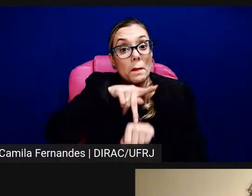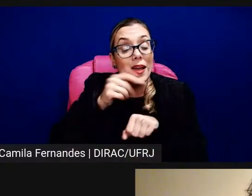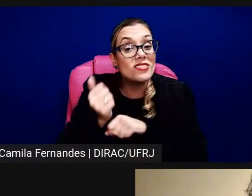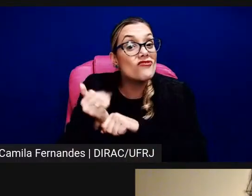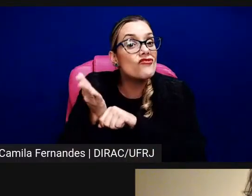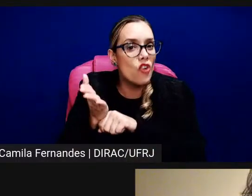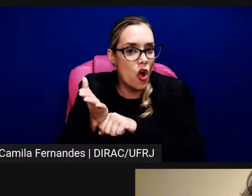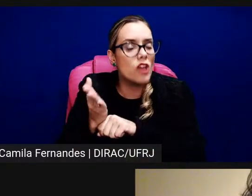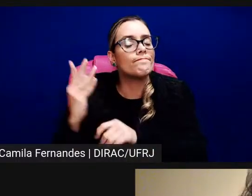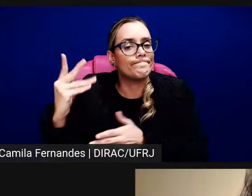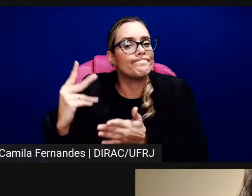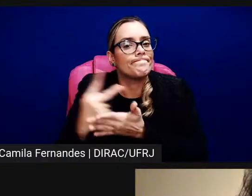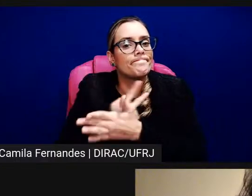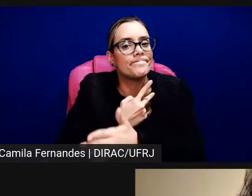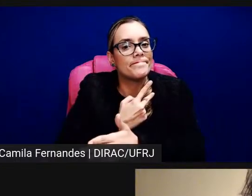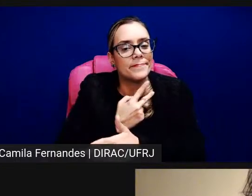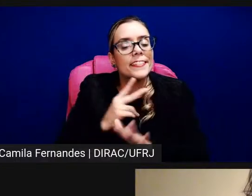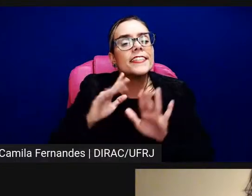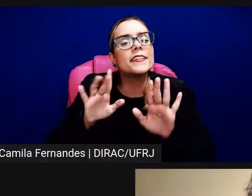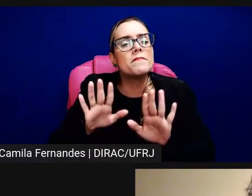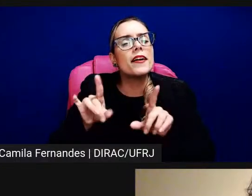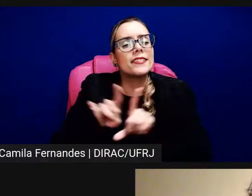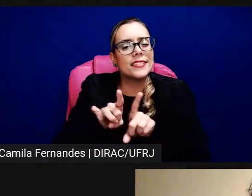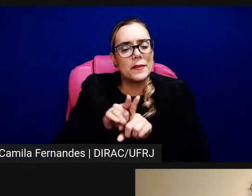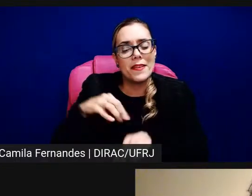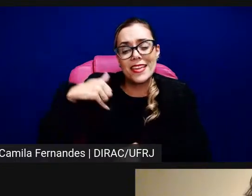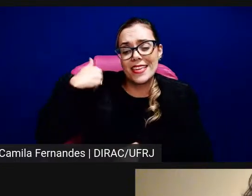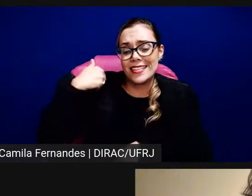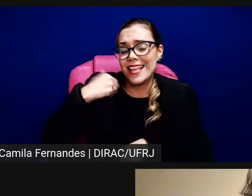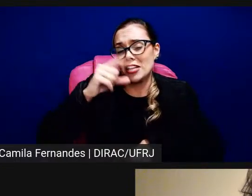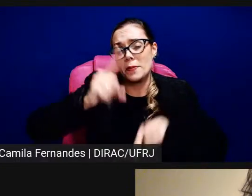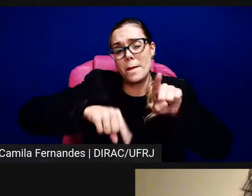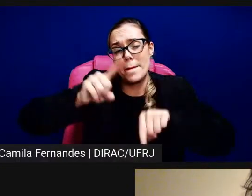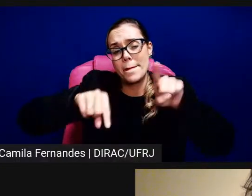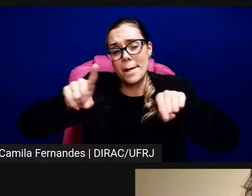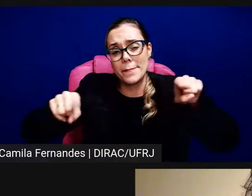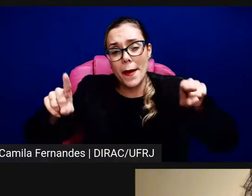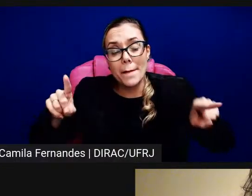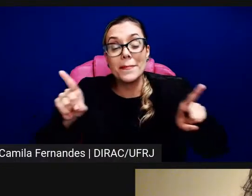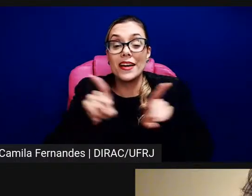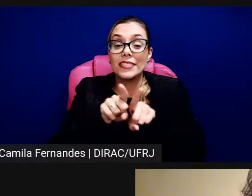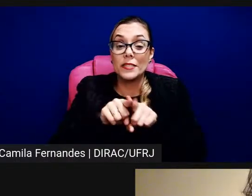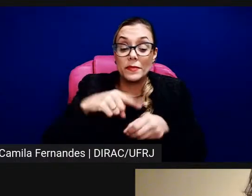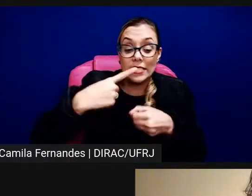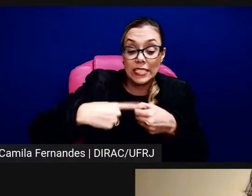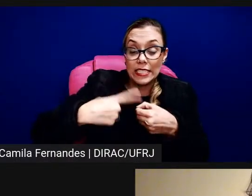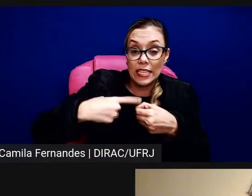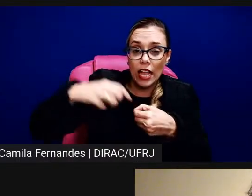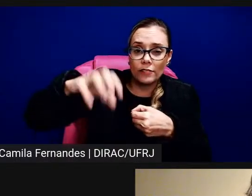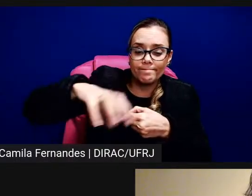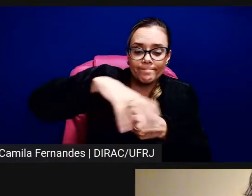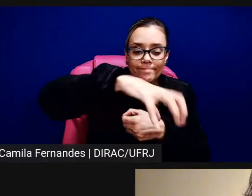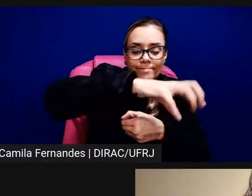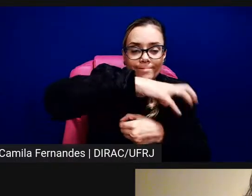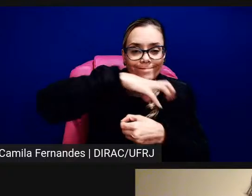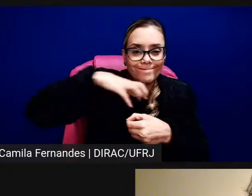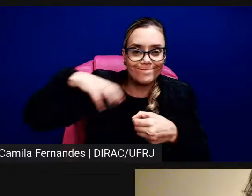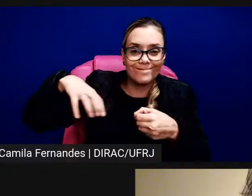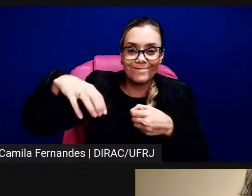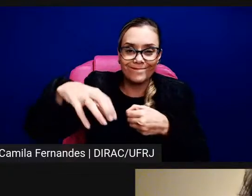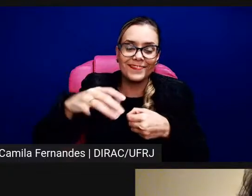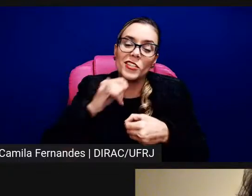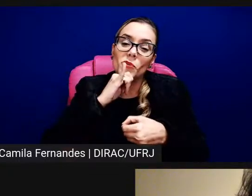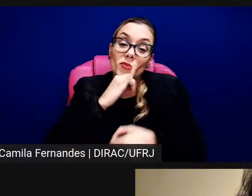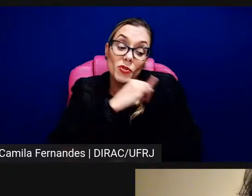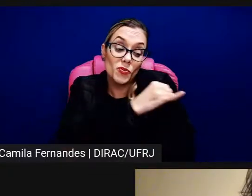pessoas de idades muito diferentes, regiões da cidade muito diferentes, eu conheci muitas regiões do Rio de Janeiro que eu não